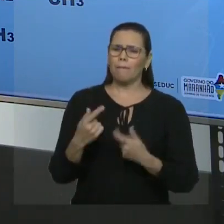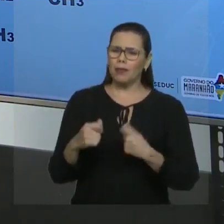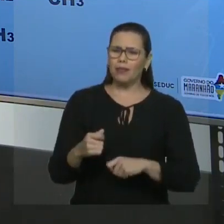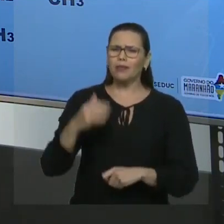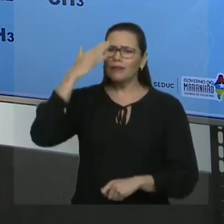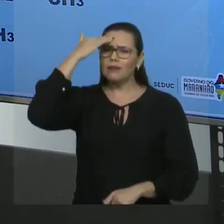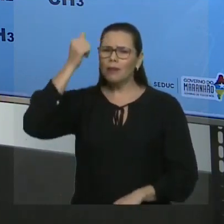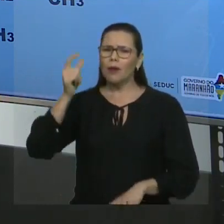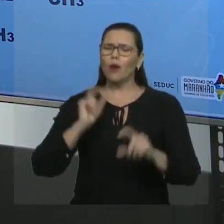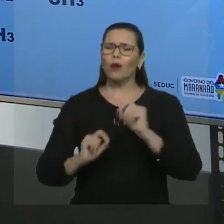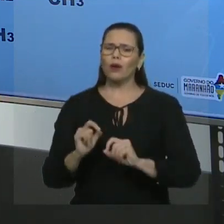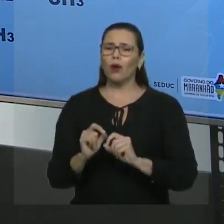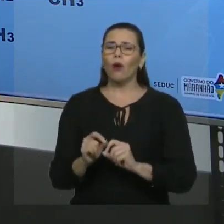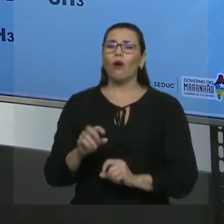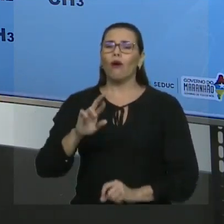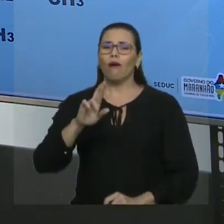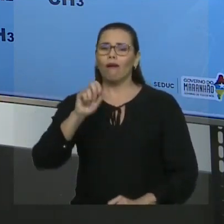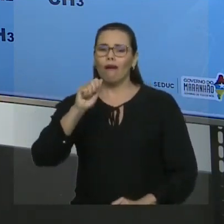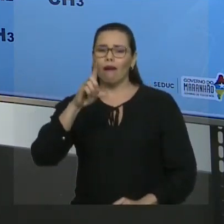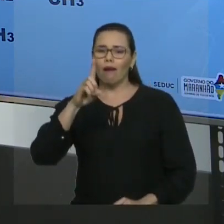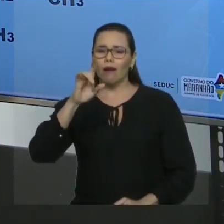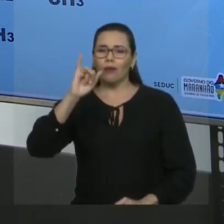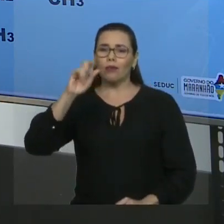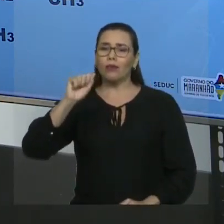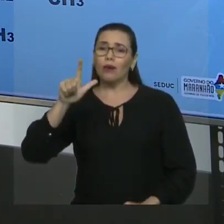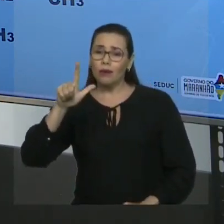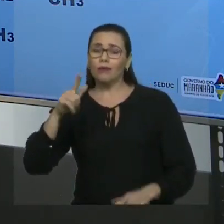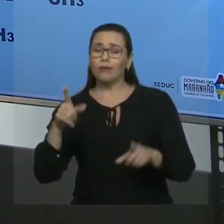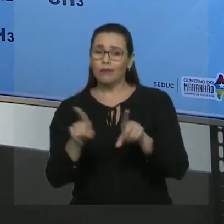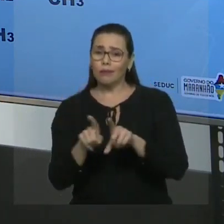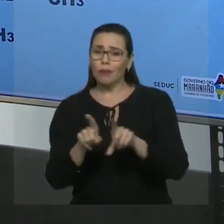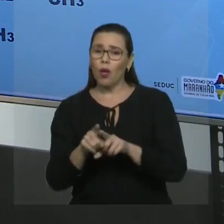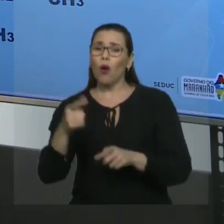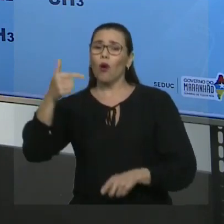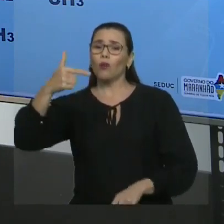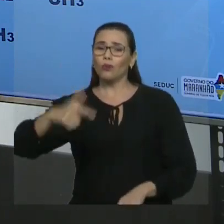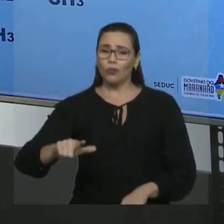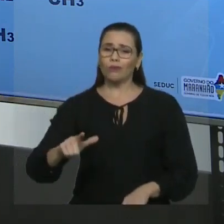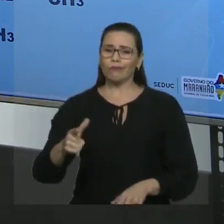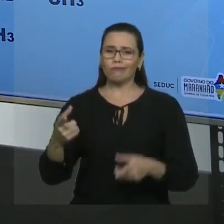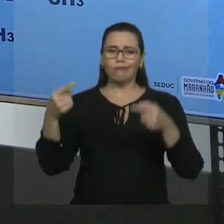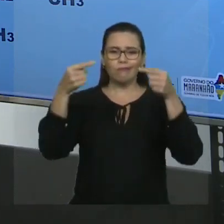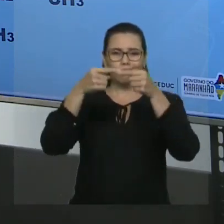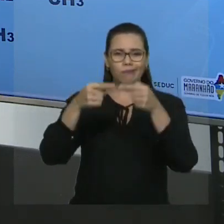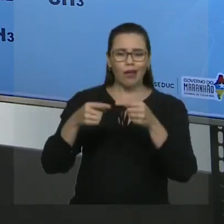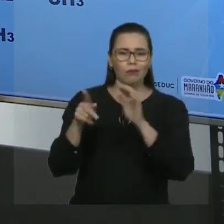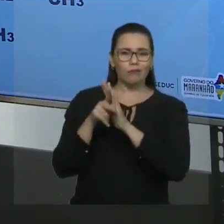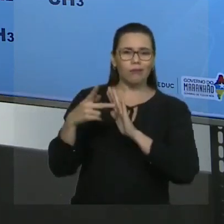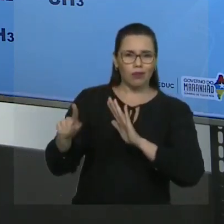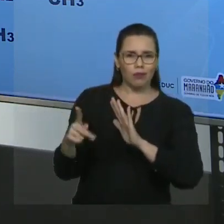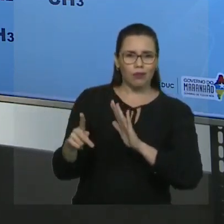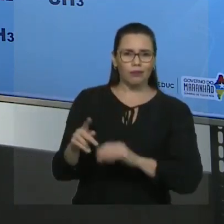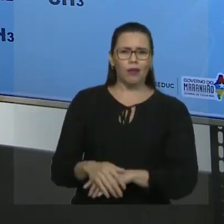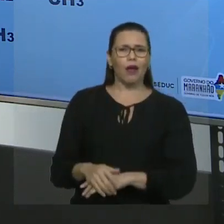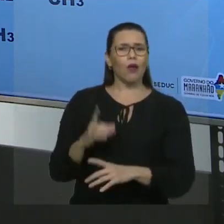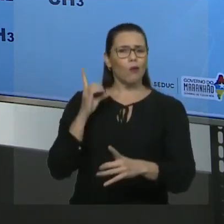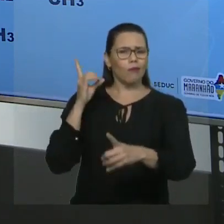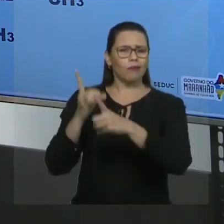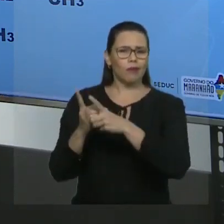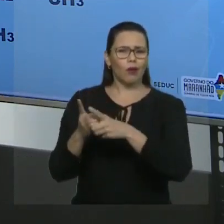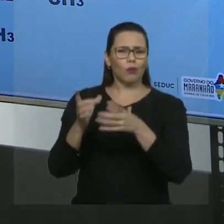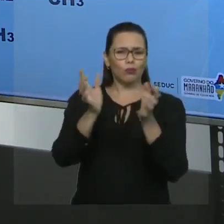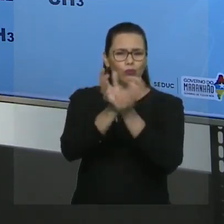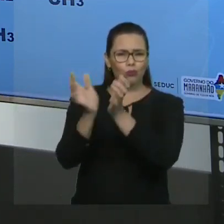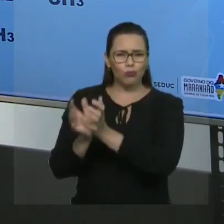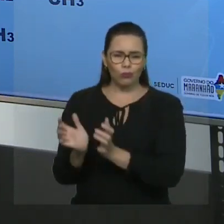os chamados radicais. Ok? Então eu acho a cadeia principal para quê? Para achar, na mesma hora, os radicais ou os grupos